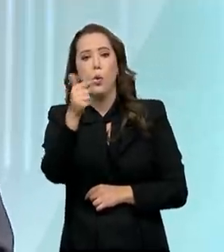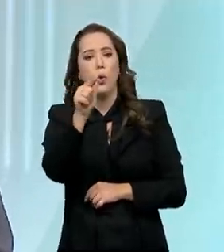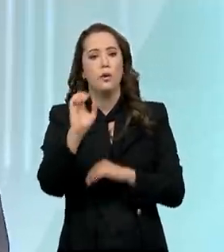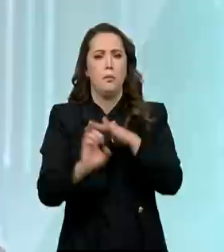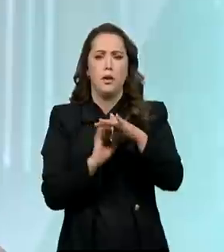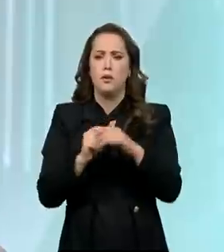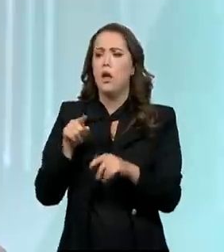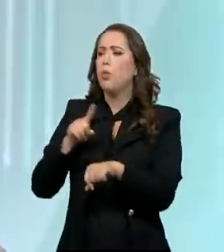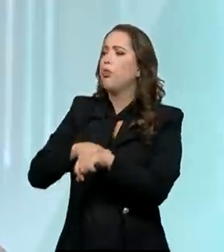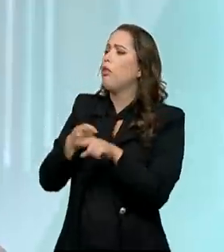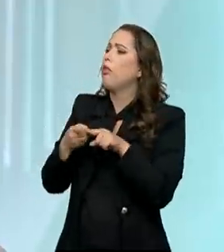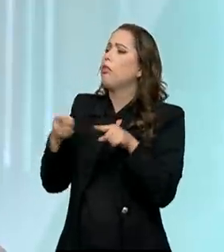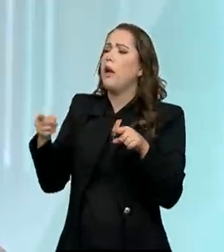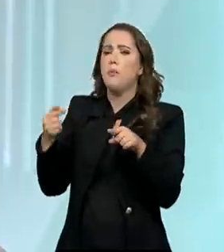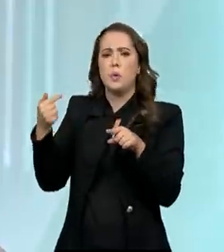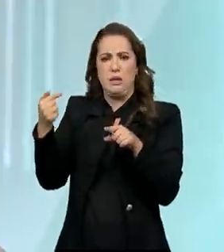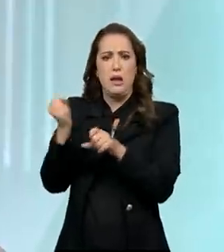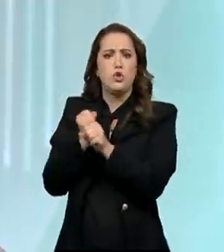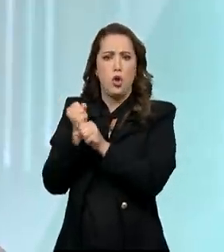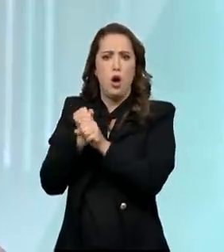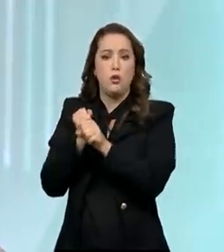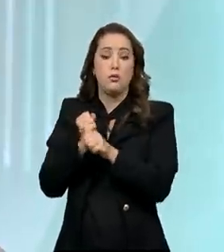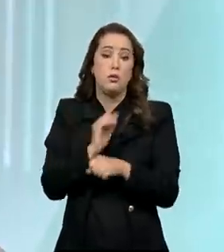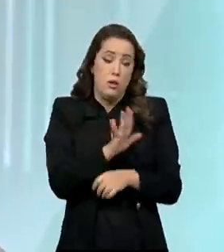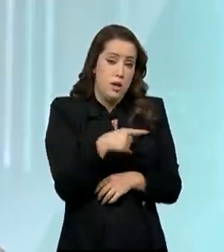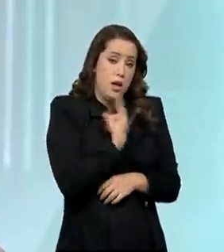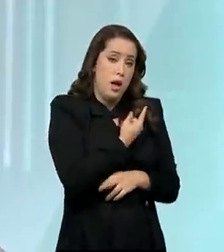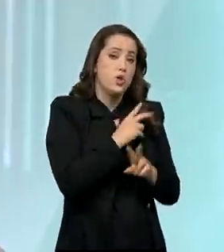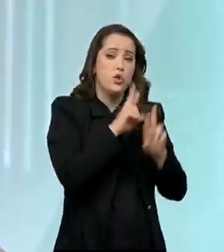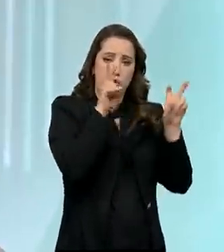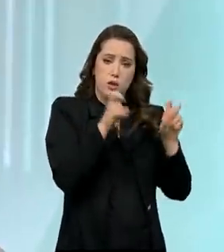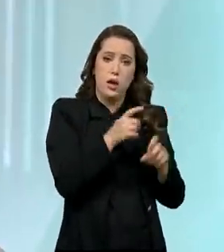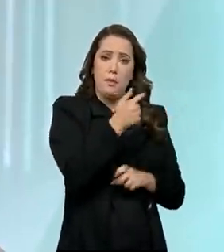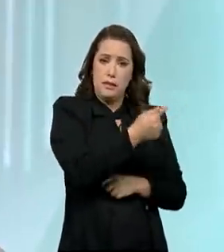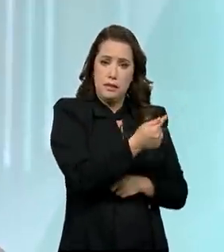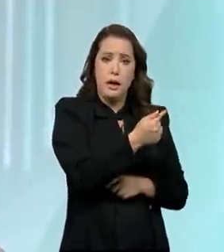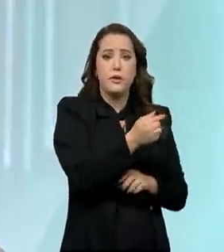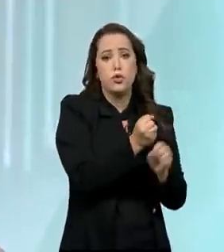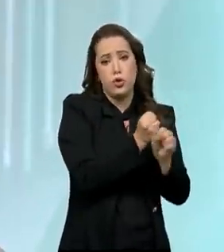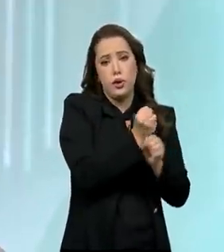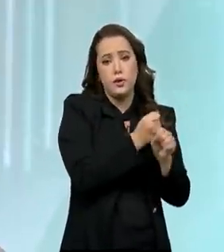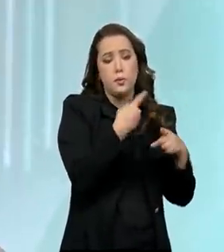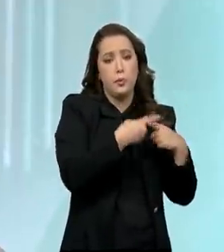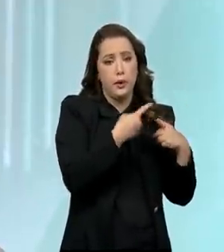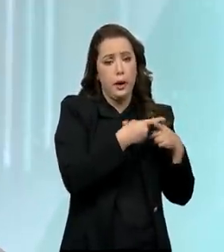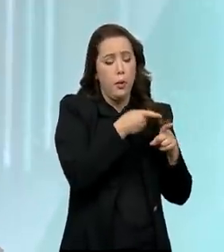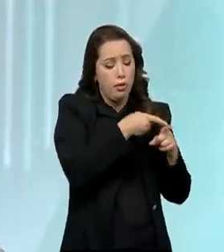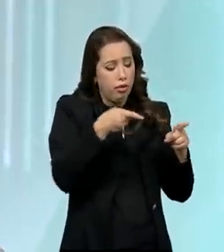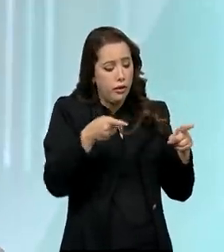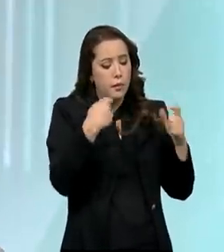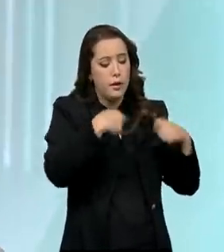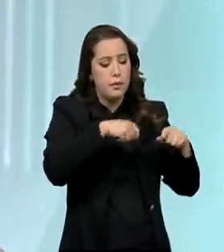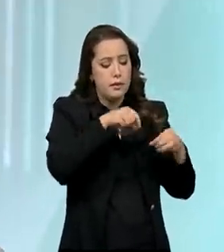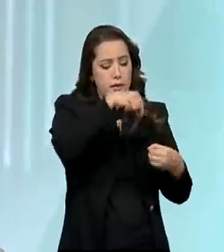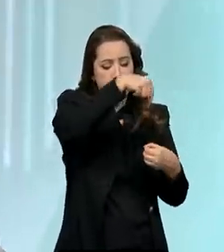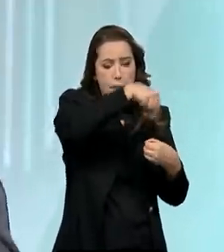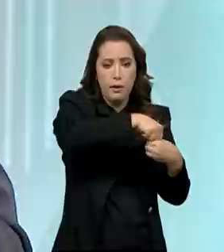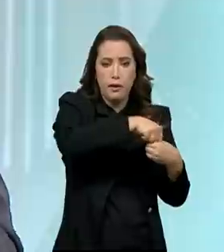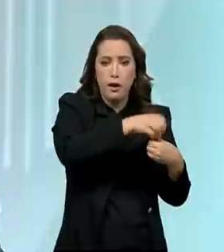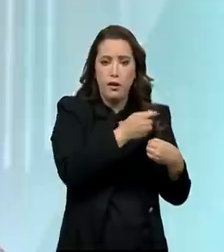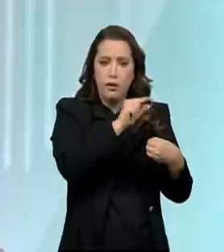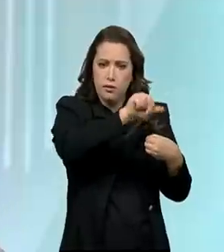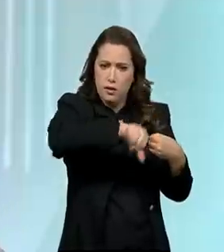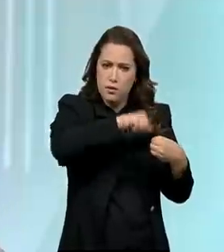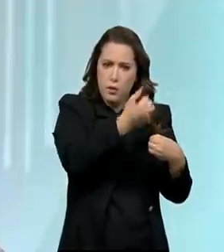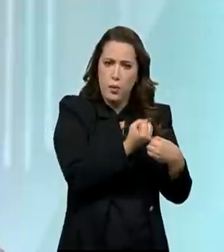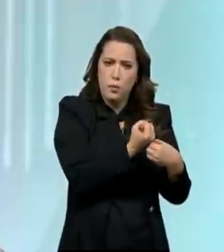que se estima para você fazer o reflorestamento. Esses 500 milhões de reais serão usados para fazer reflorestamento de áreas degradadas e